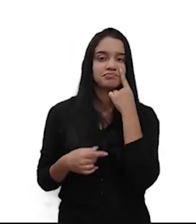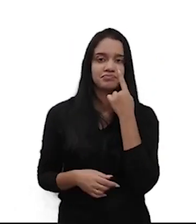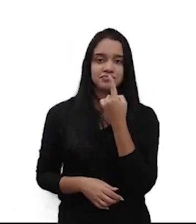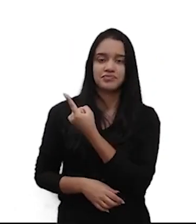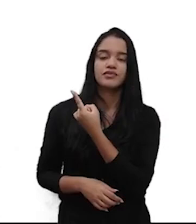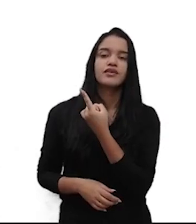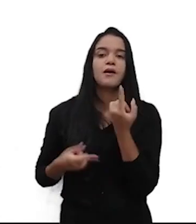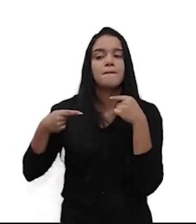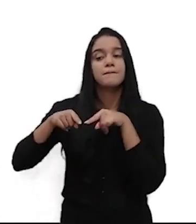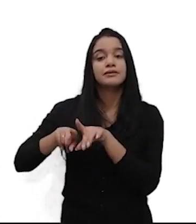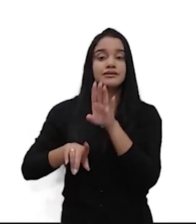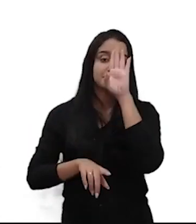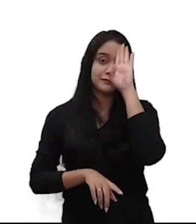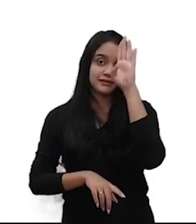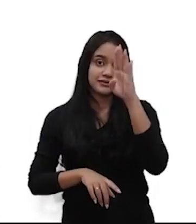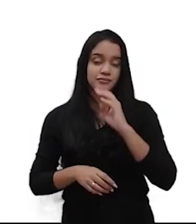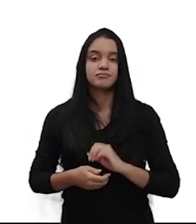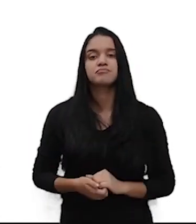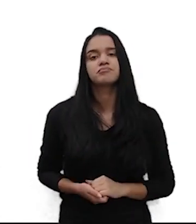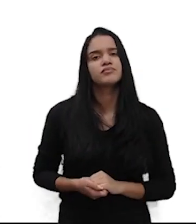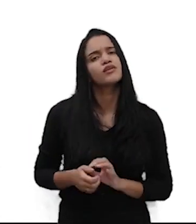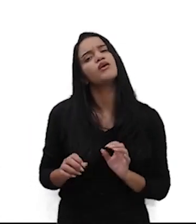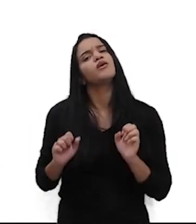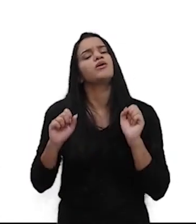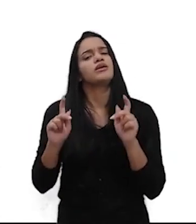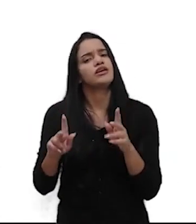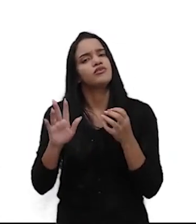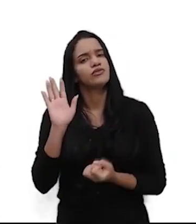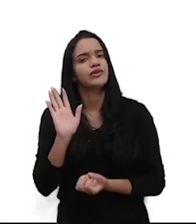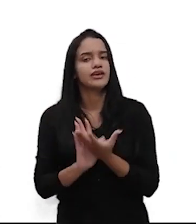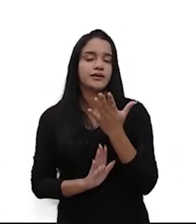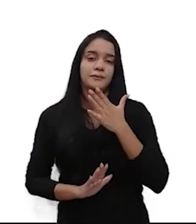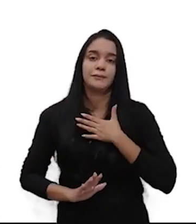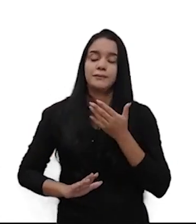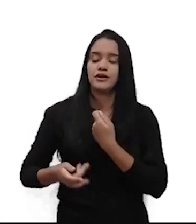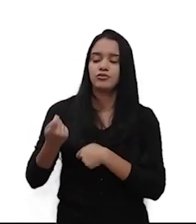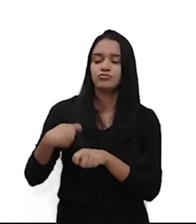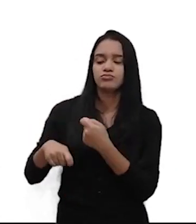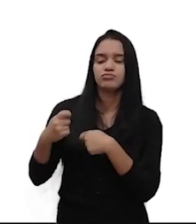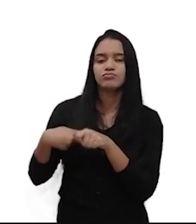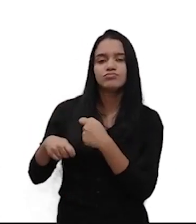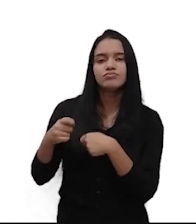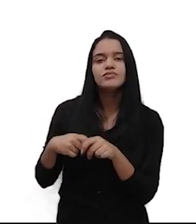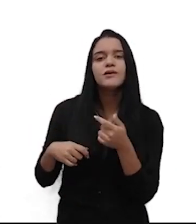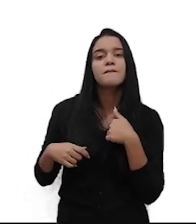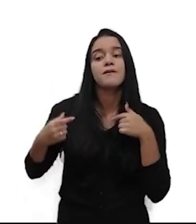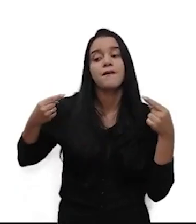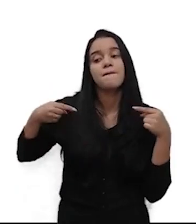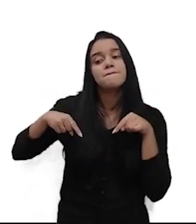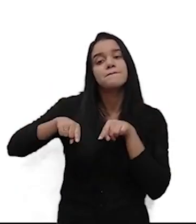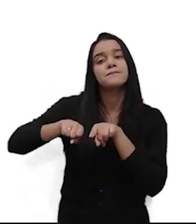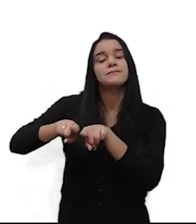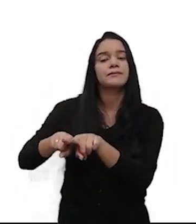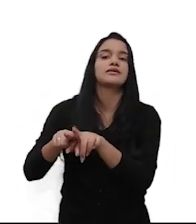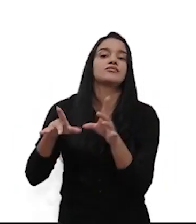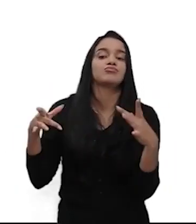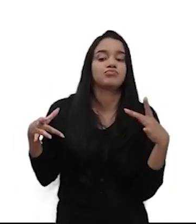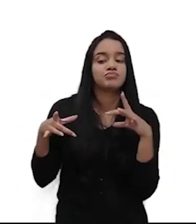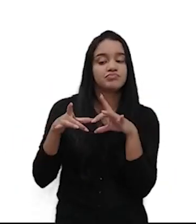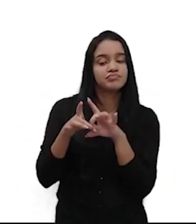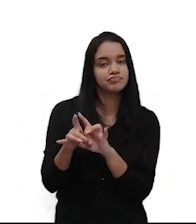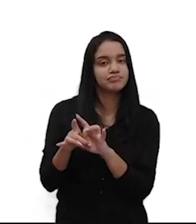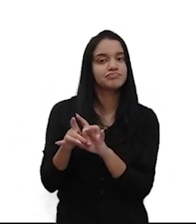parcerias principais. Eu vou criar o meu negócio. Quem são os meus parceiros? Quem são os meus